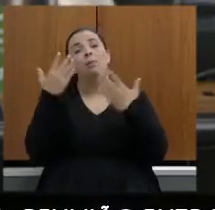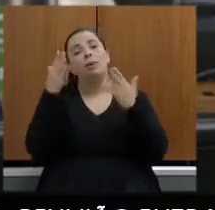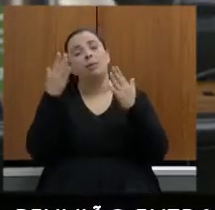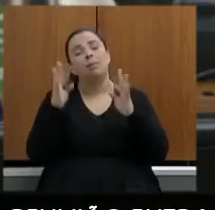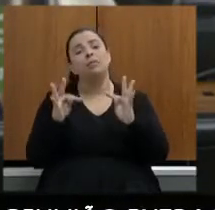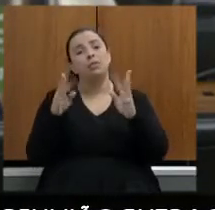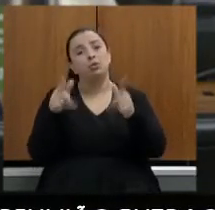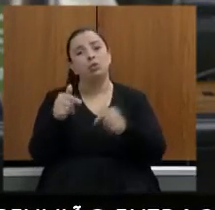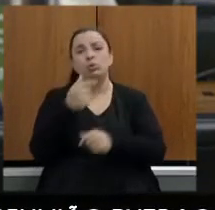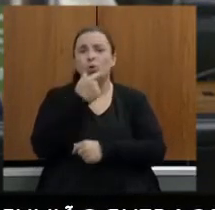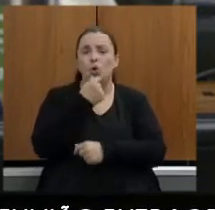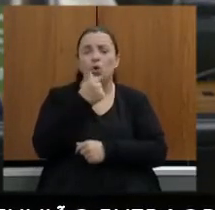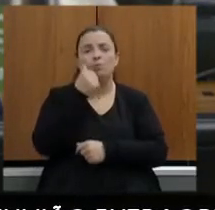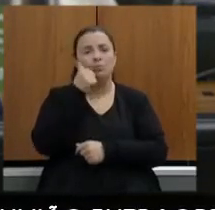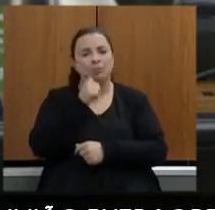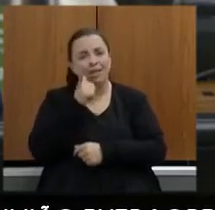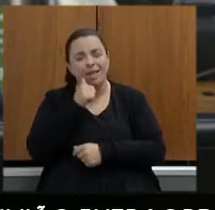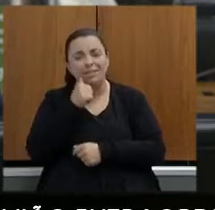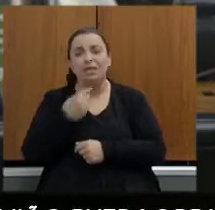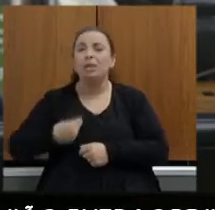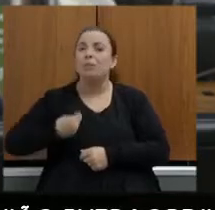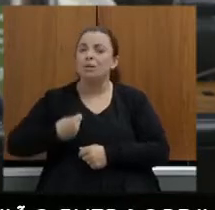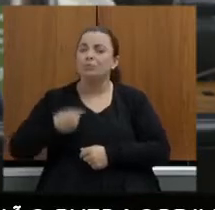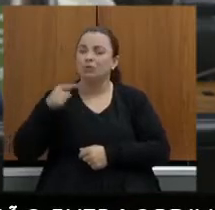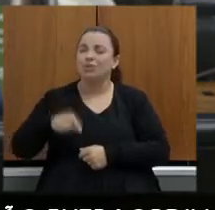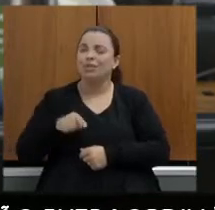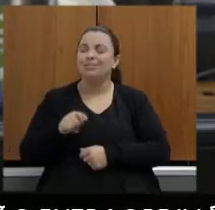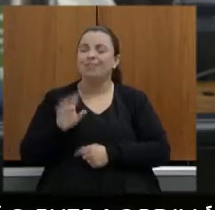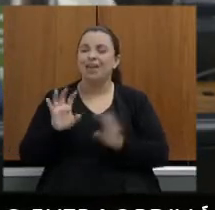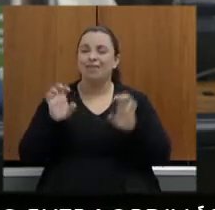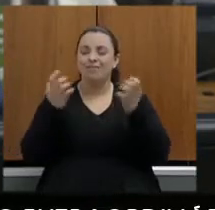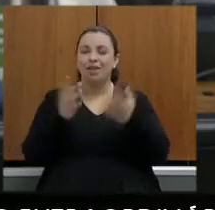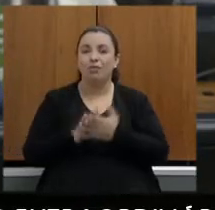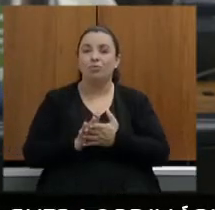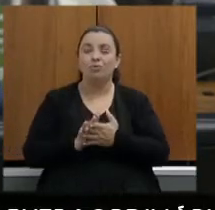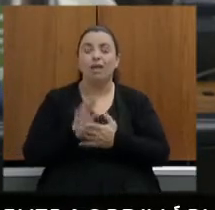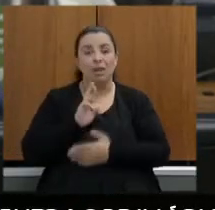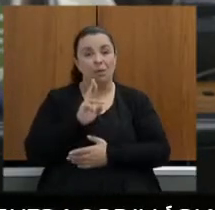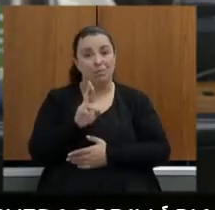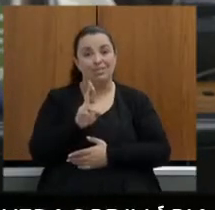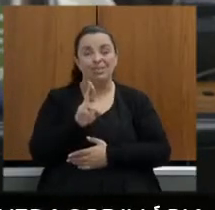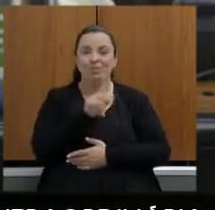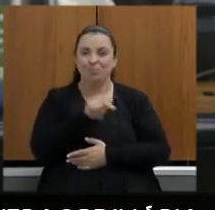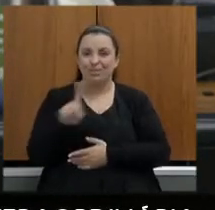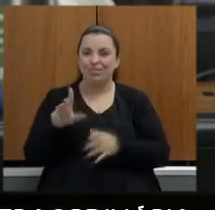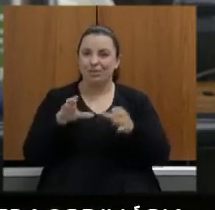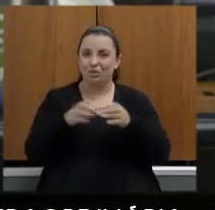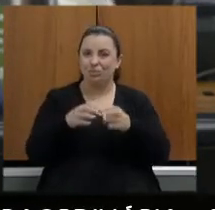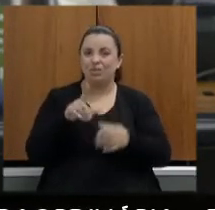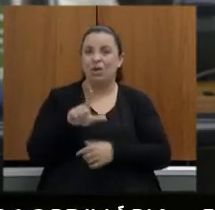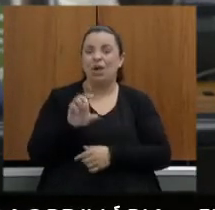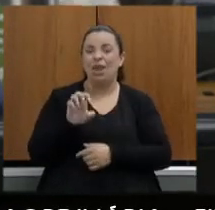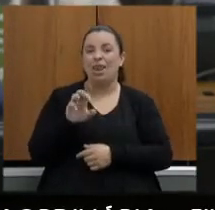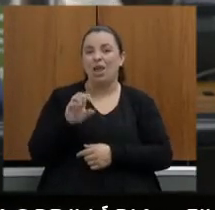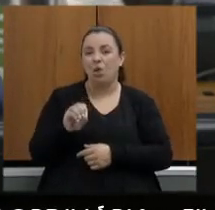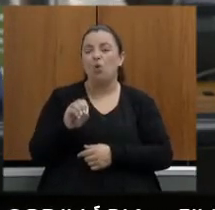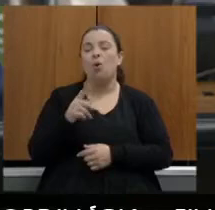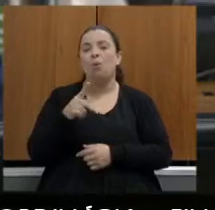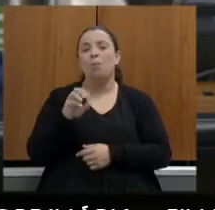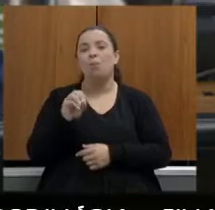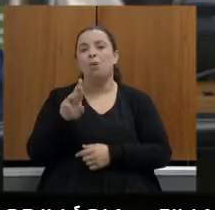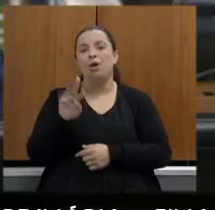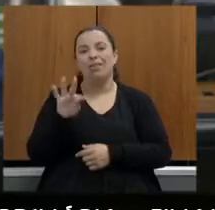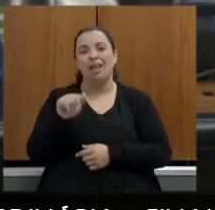desse evento na pessoa do iluso presidente dessa comissão deputado Léo Portela agradecer a participação de todos e todas